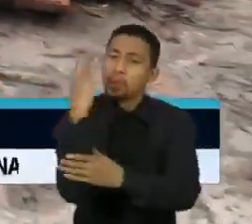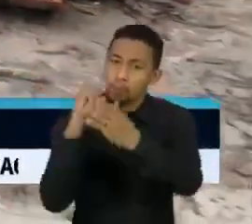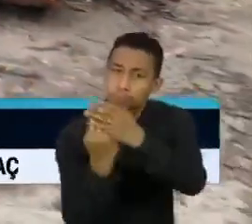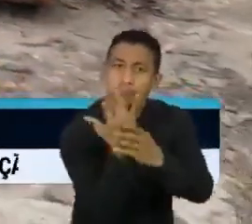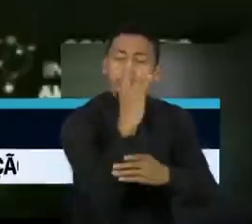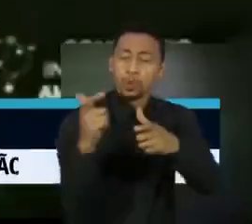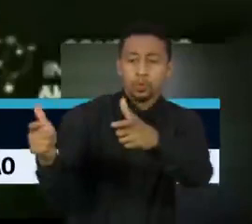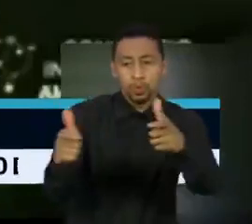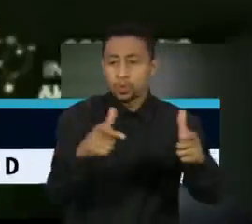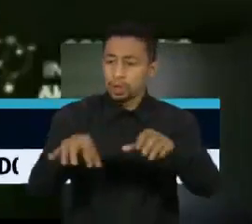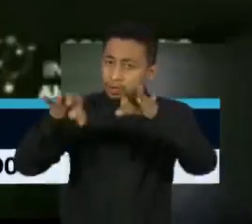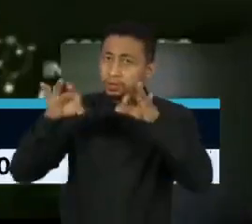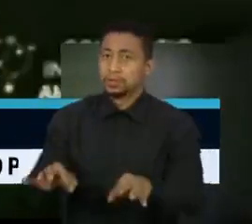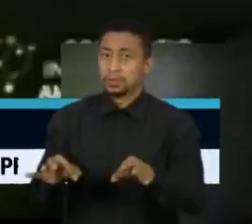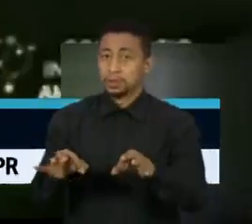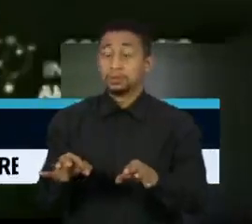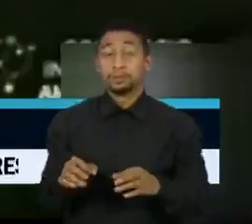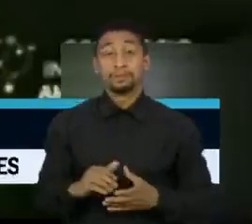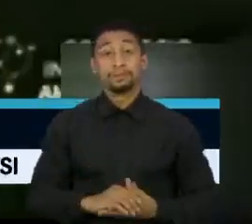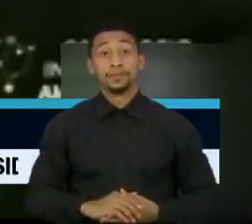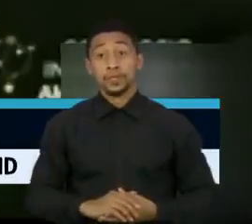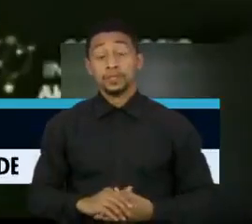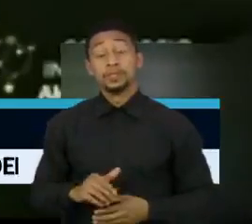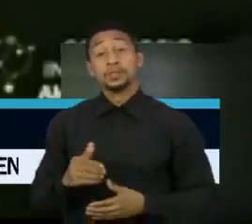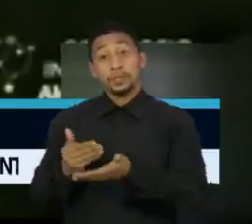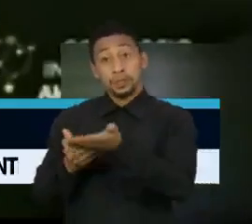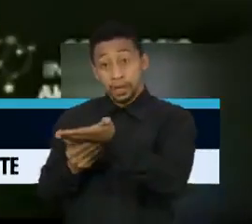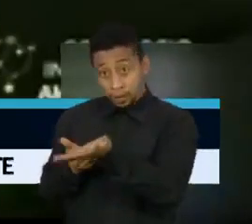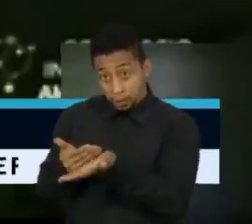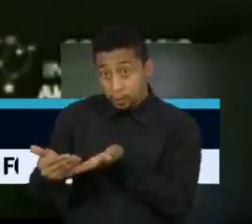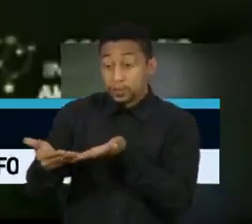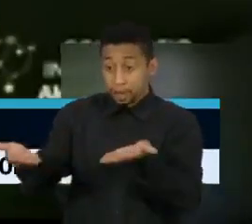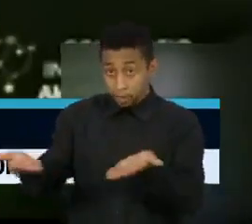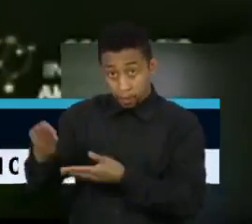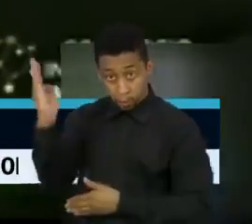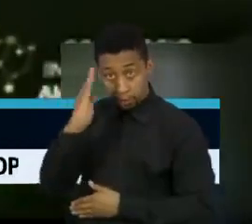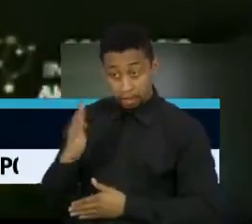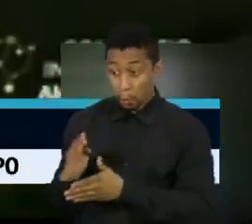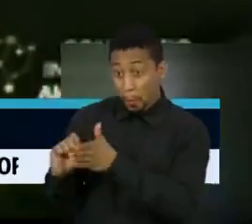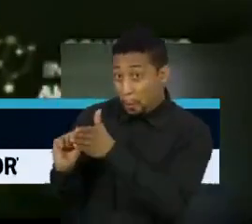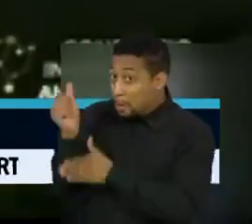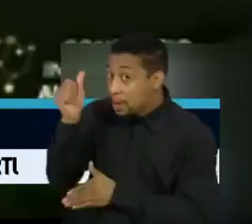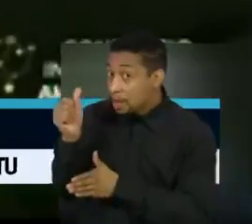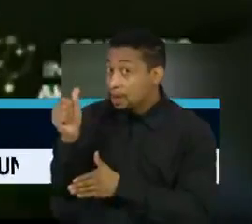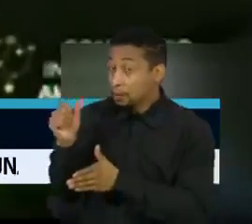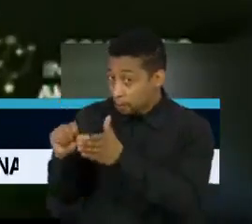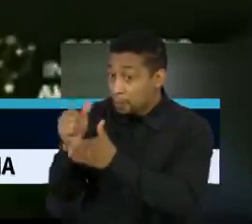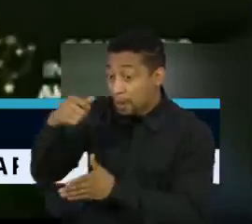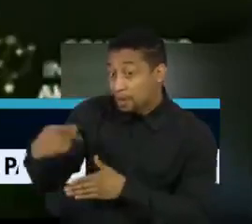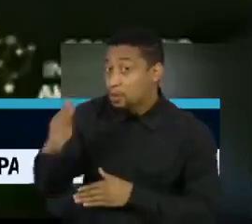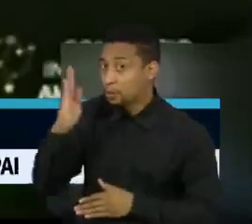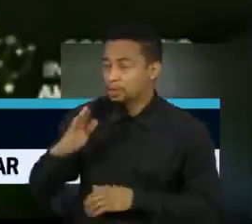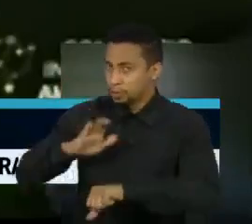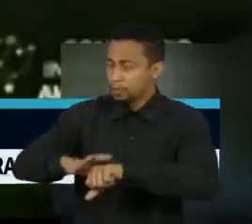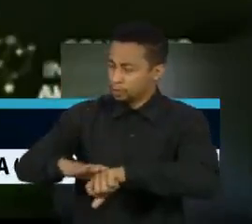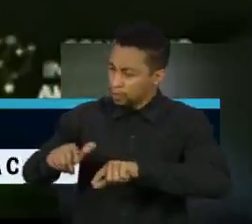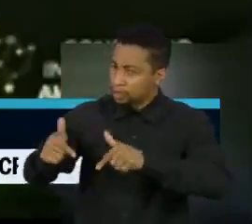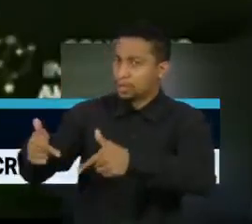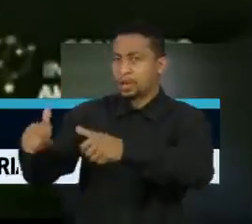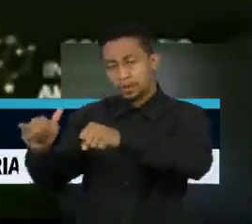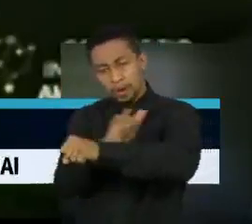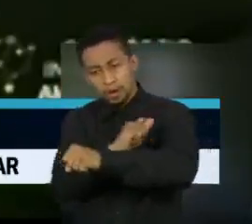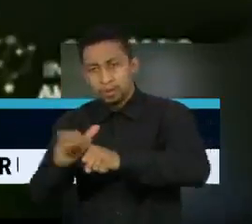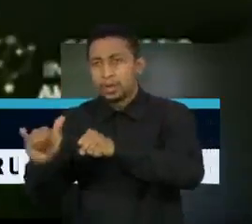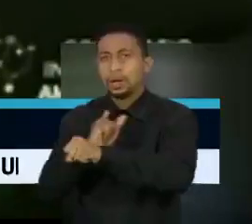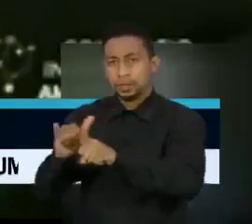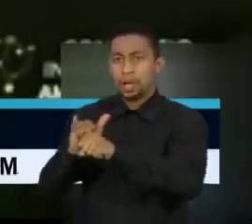prioritárias. Criando, pela primeira vez no Brasil, de modo institucional, uma estratégia